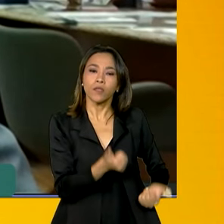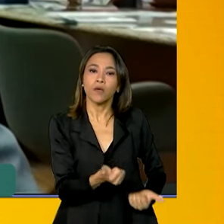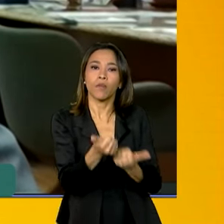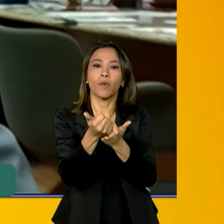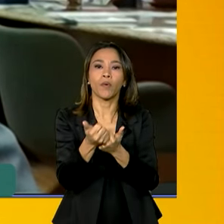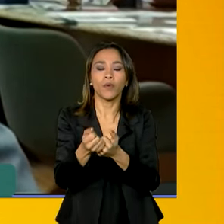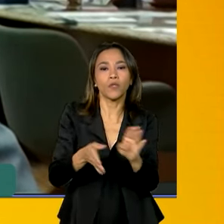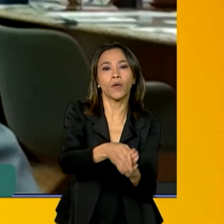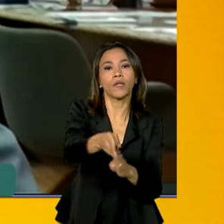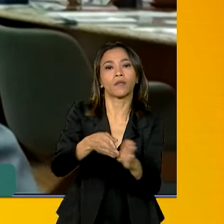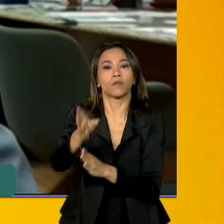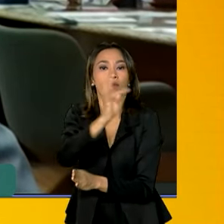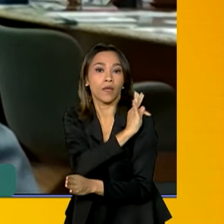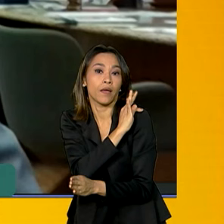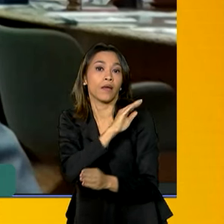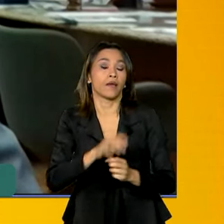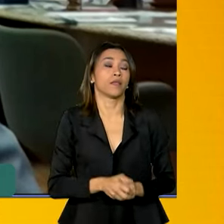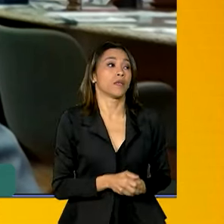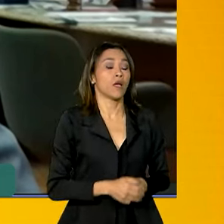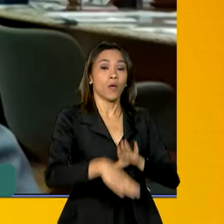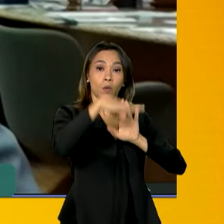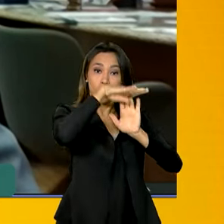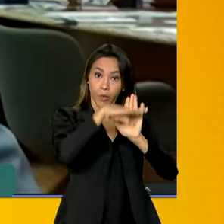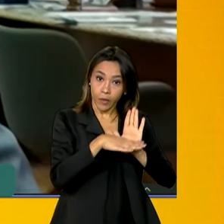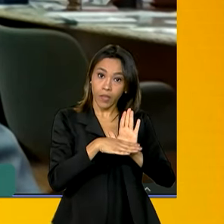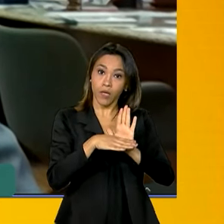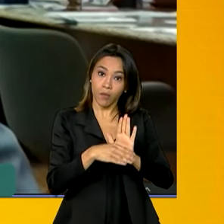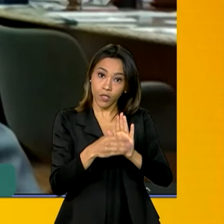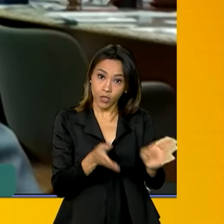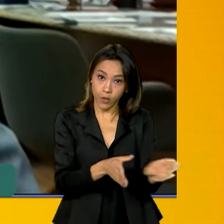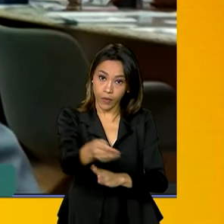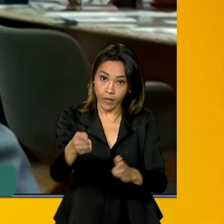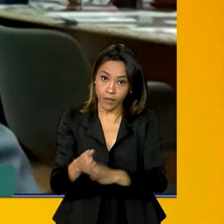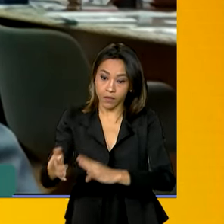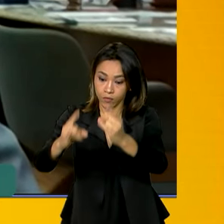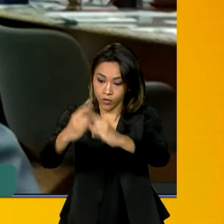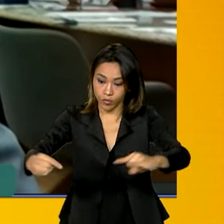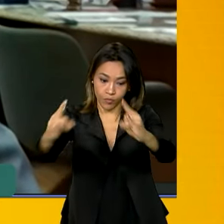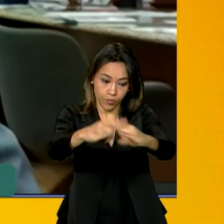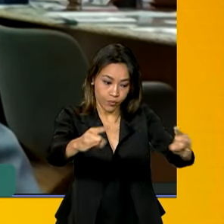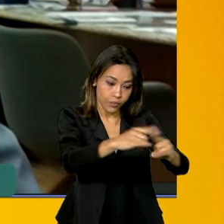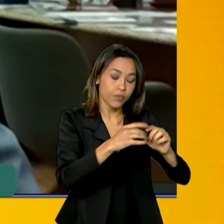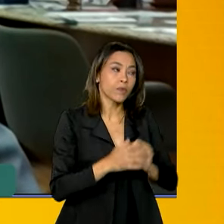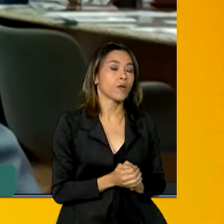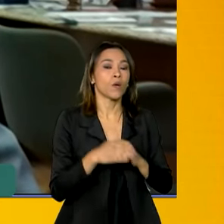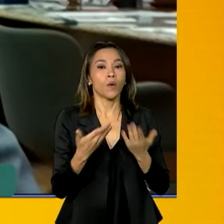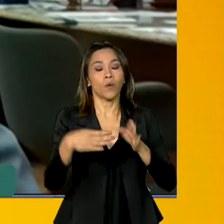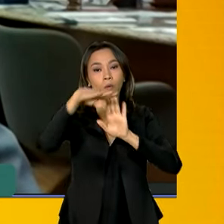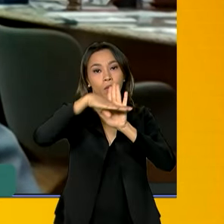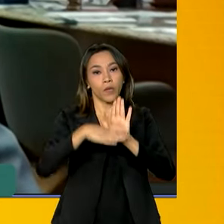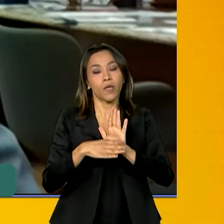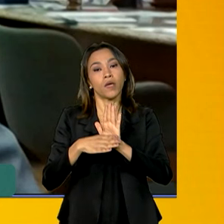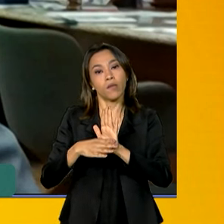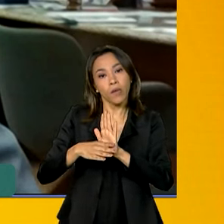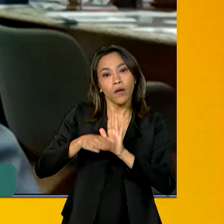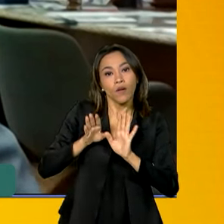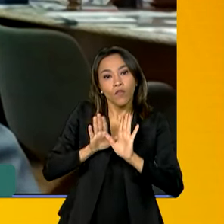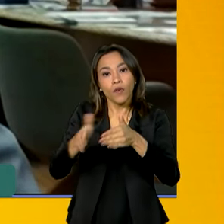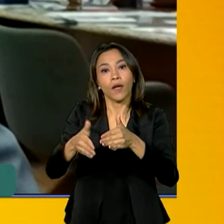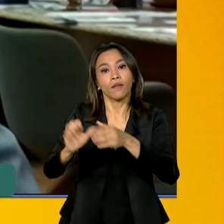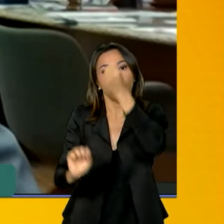programa de desenvolvimento de assentamentos, o programa de agroindústria, tudo para fomentar